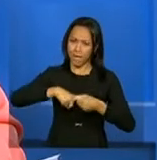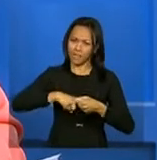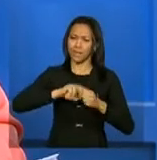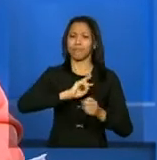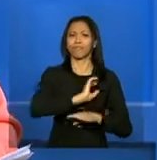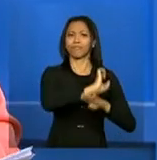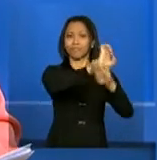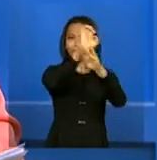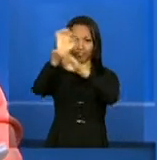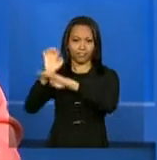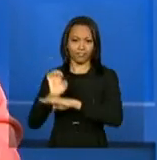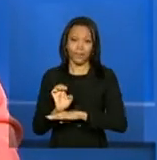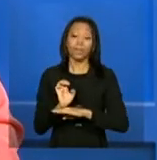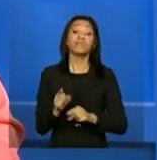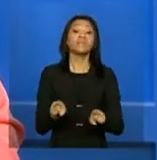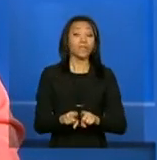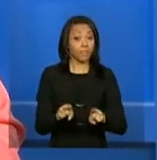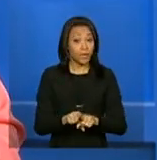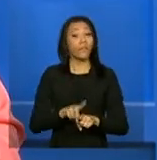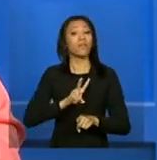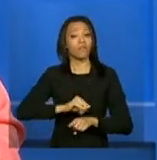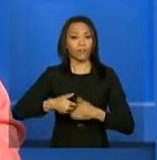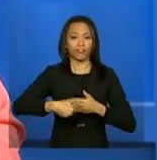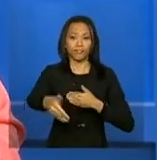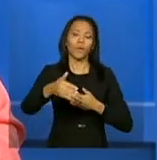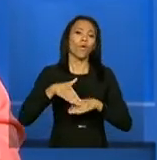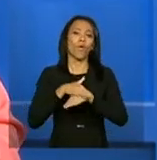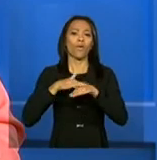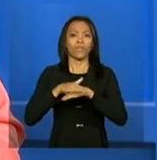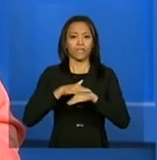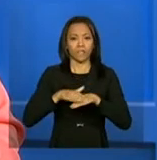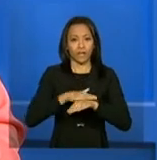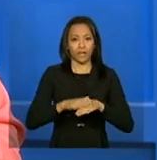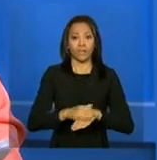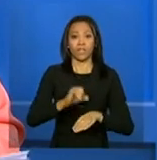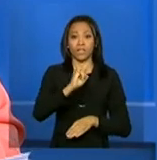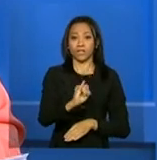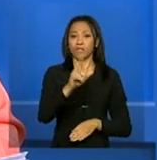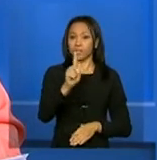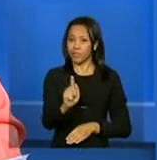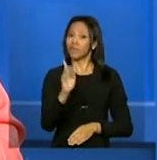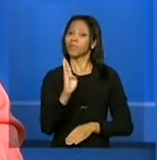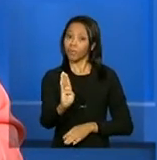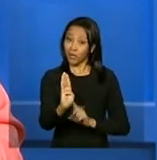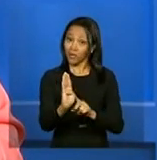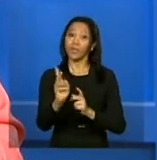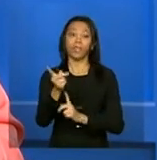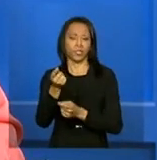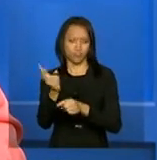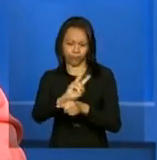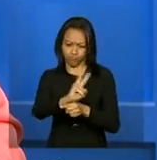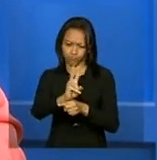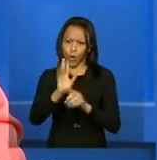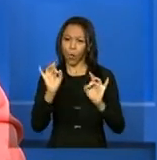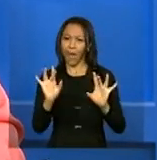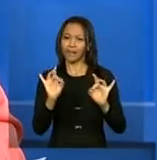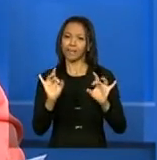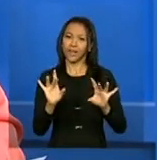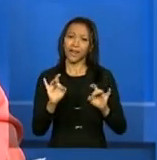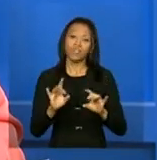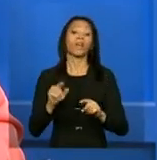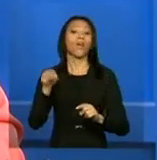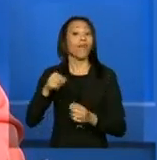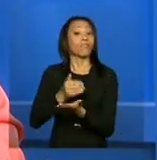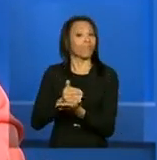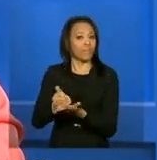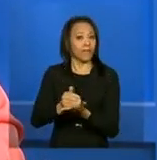federação. Também falaremos do IGD, o índice que mede a qualidade dessa gestão descentralizada. A partir dele, a União